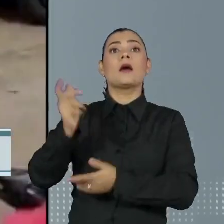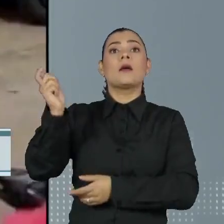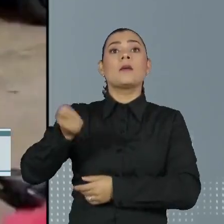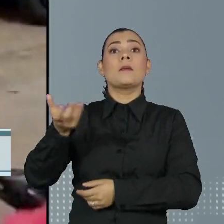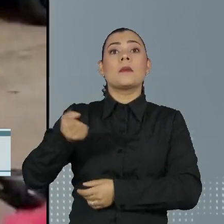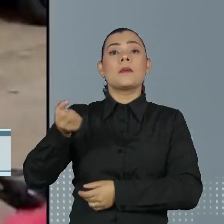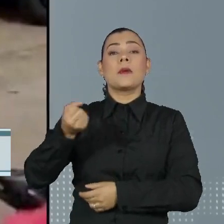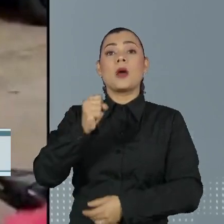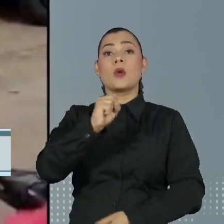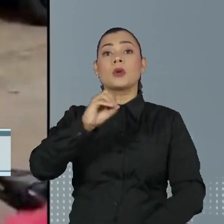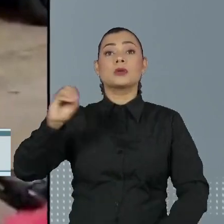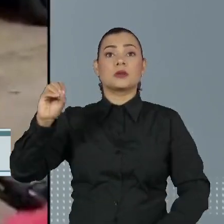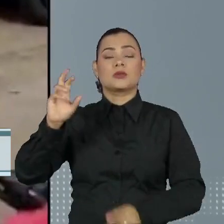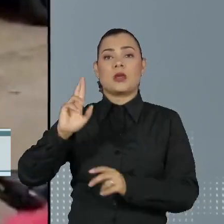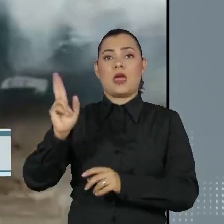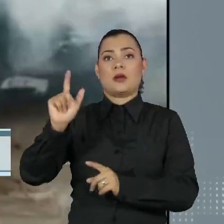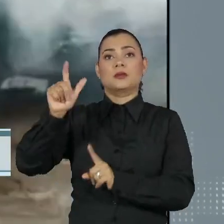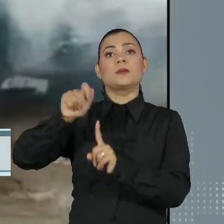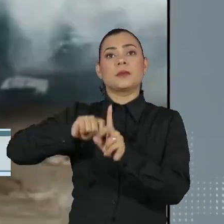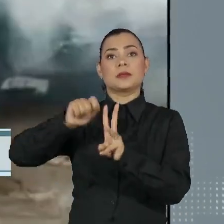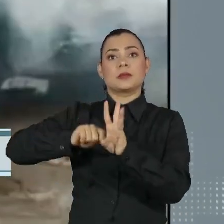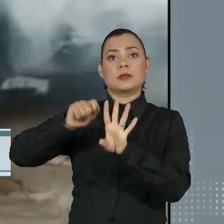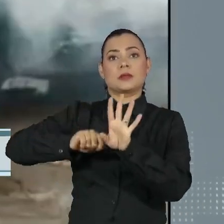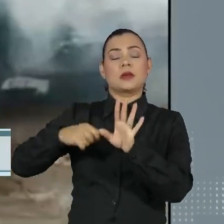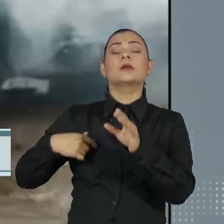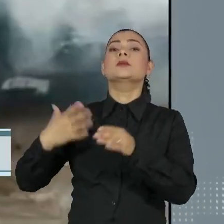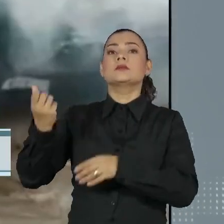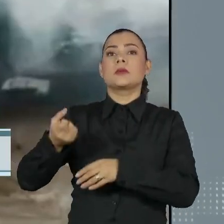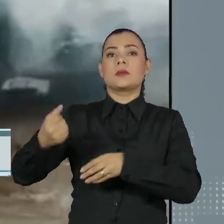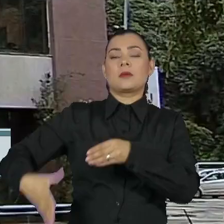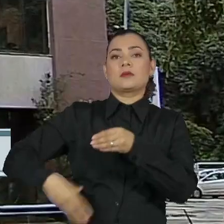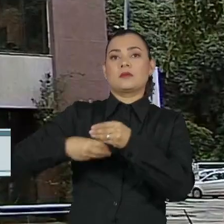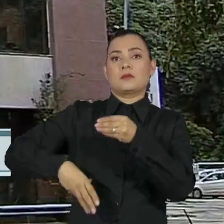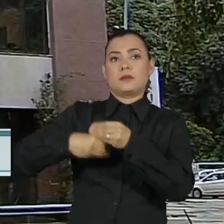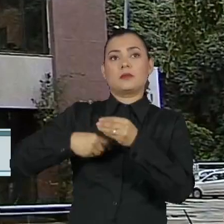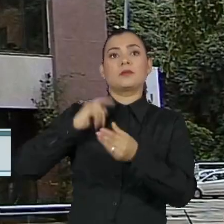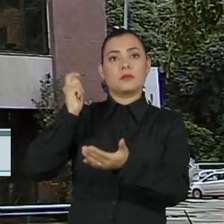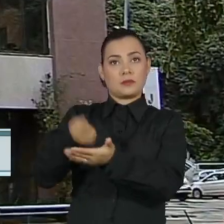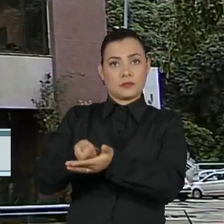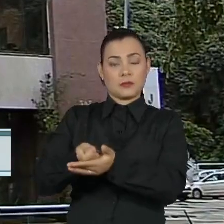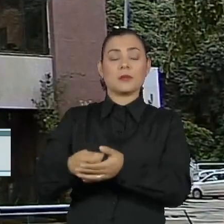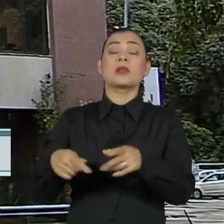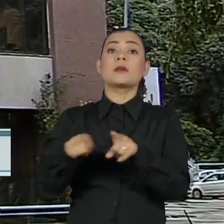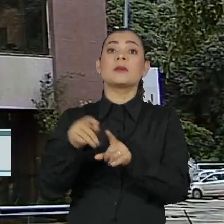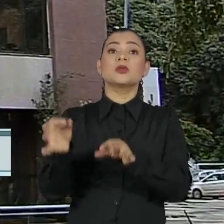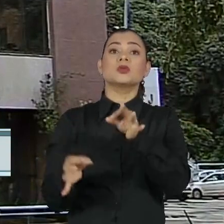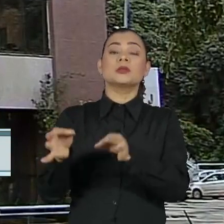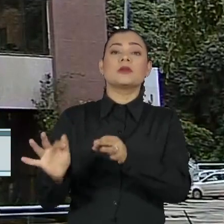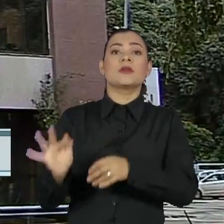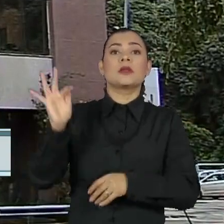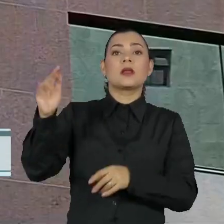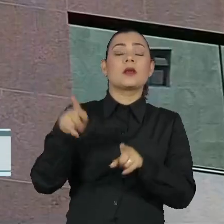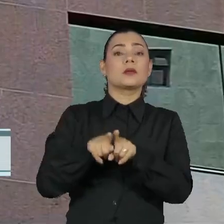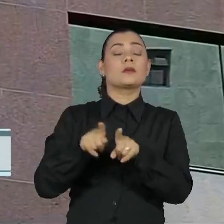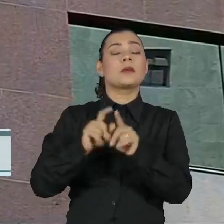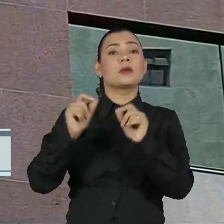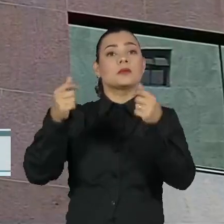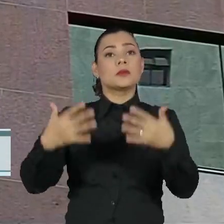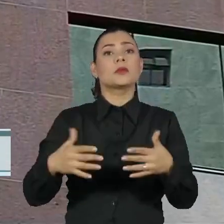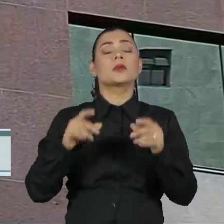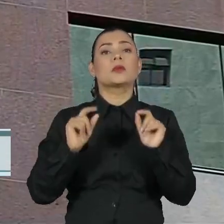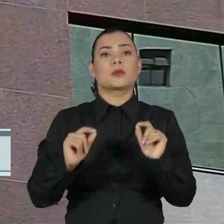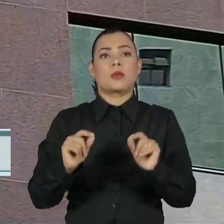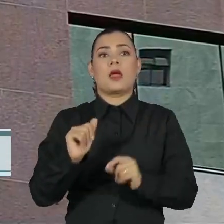800 reais mensais como parte da somatória da indenização ao menor. A Justiça Federal também reconheceu um acordo da